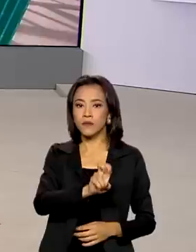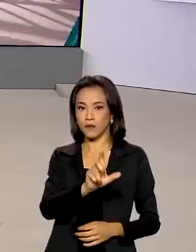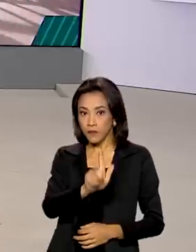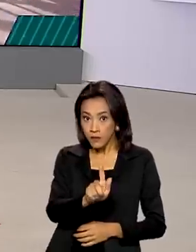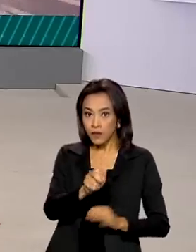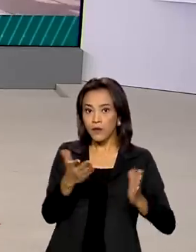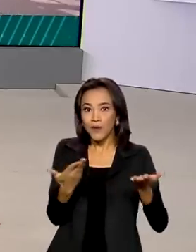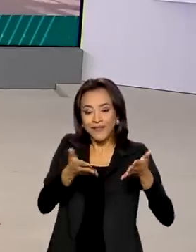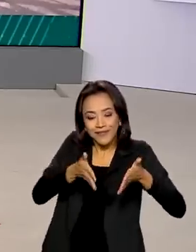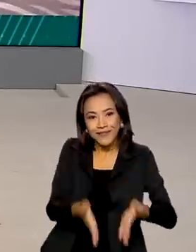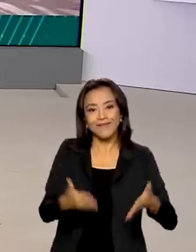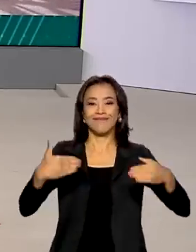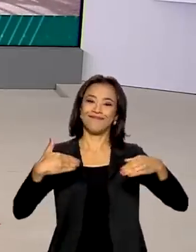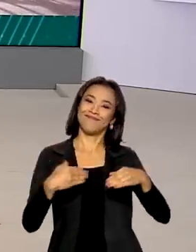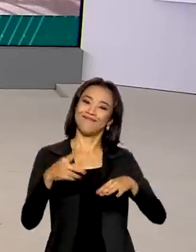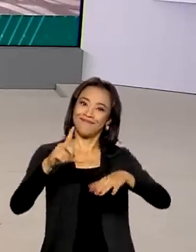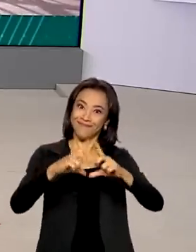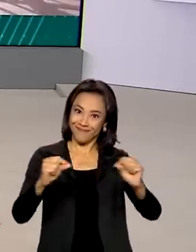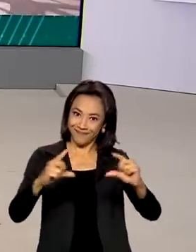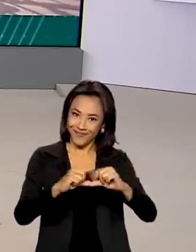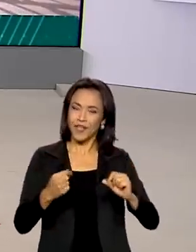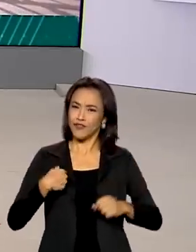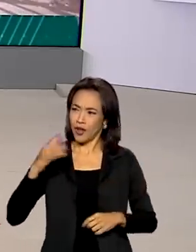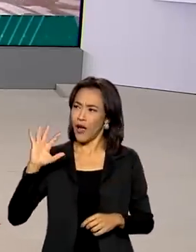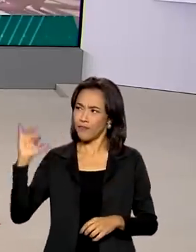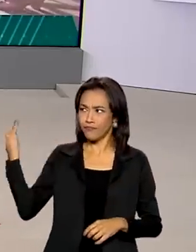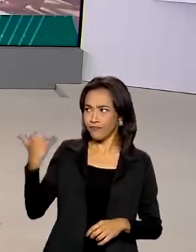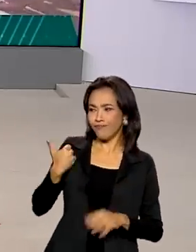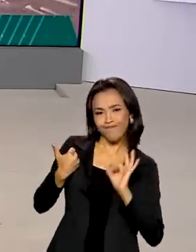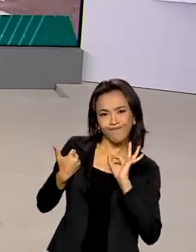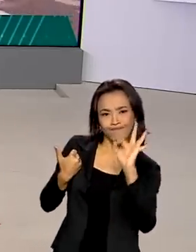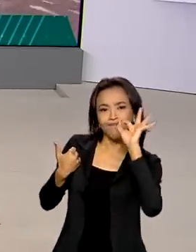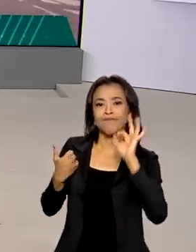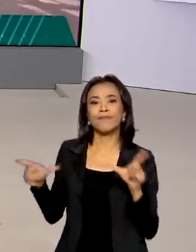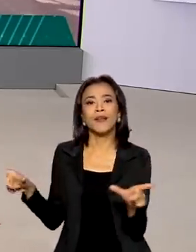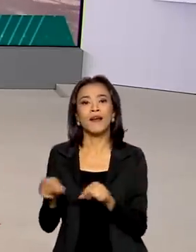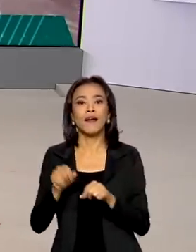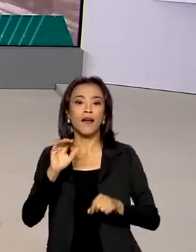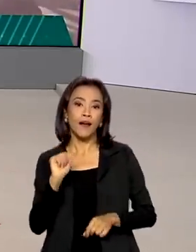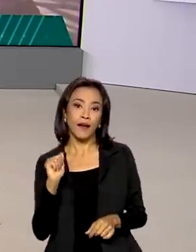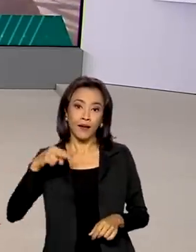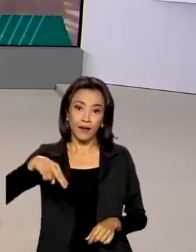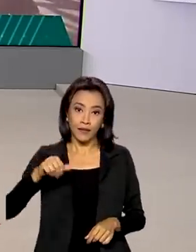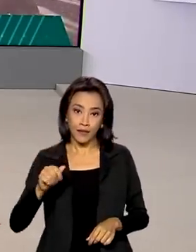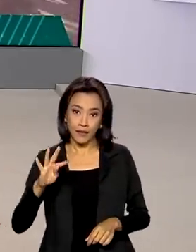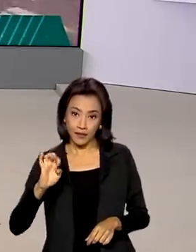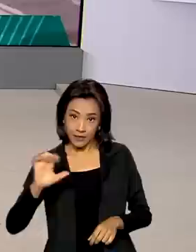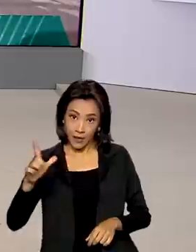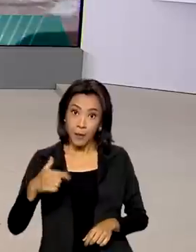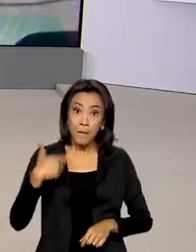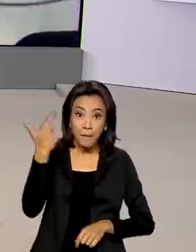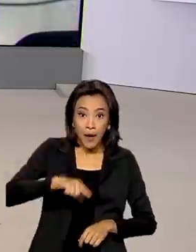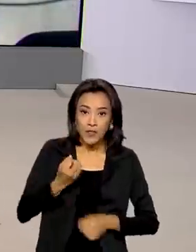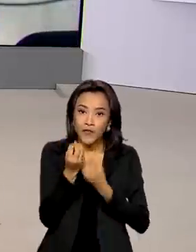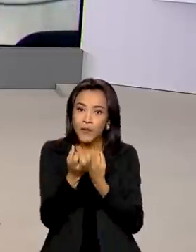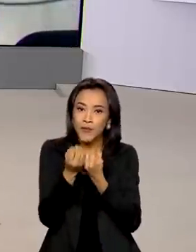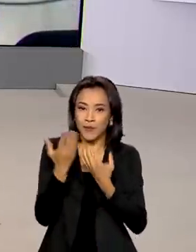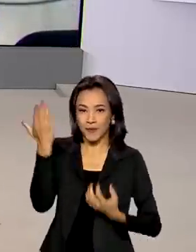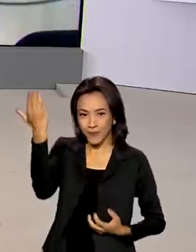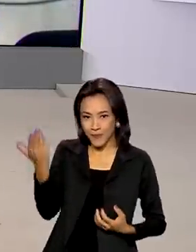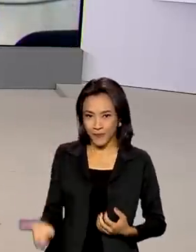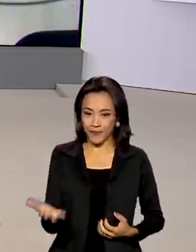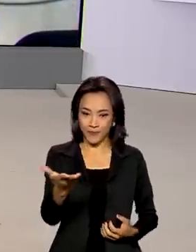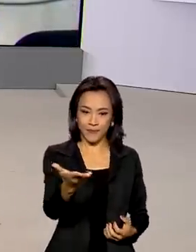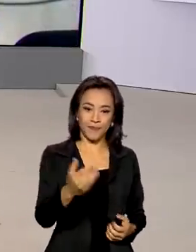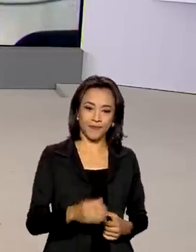hoje à Brasília. A informação foi confirmada pela Anatel. E quem tem mais informações para a gente é o repórter Glauco de